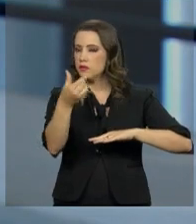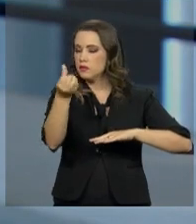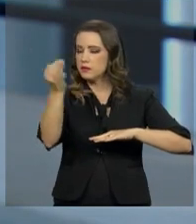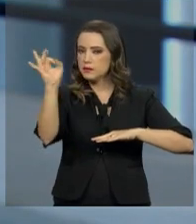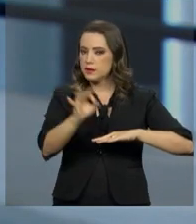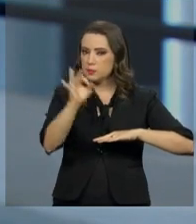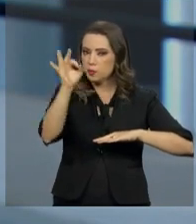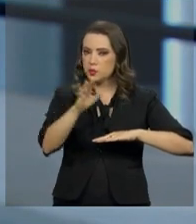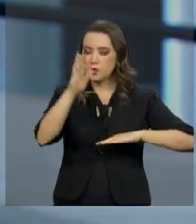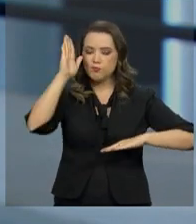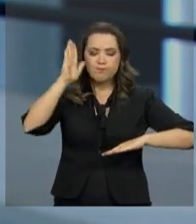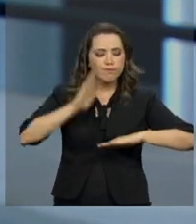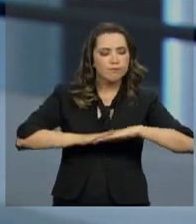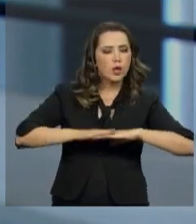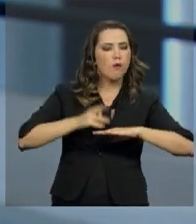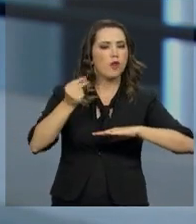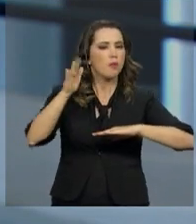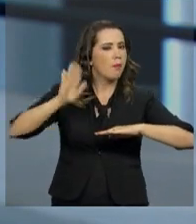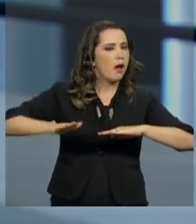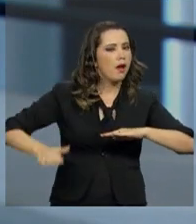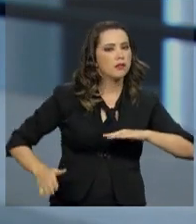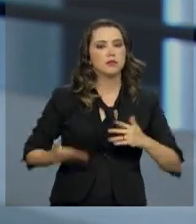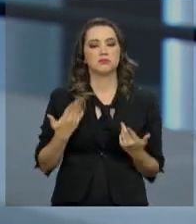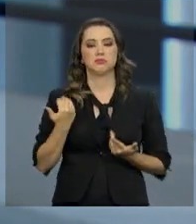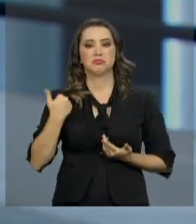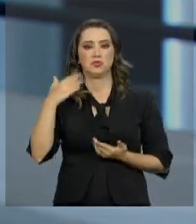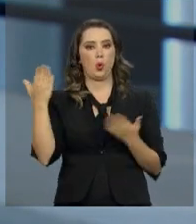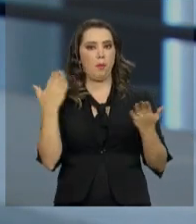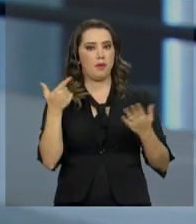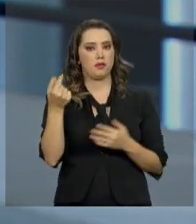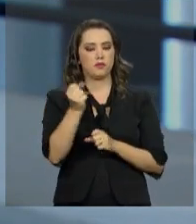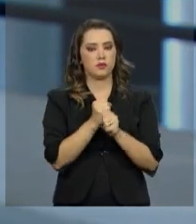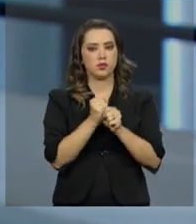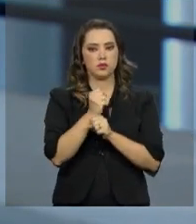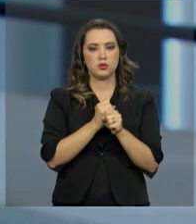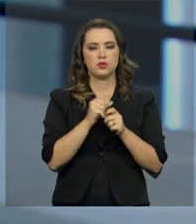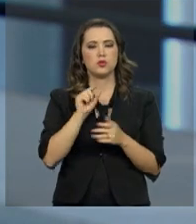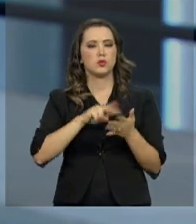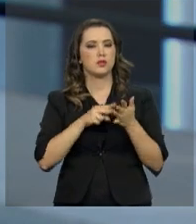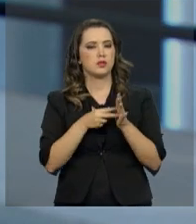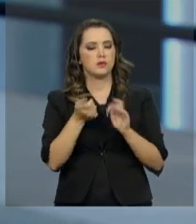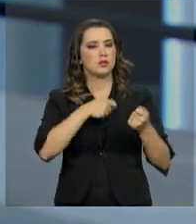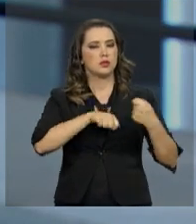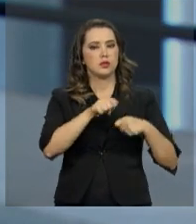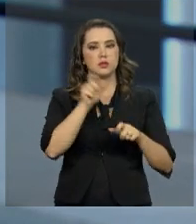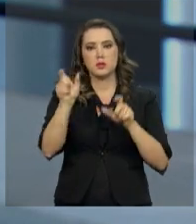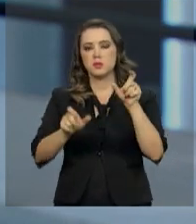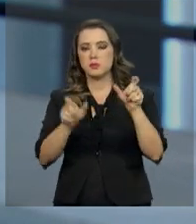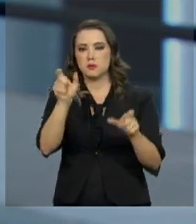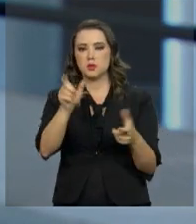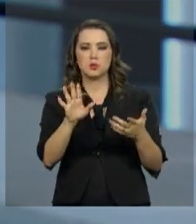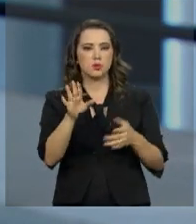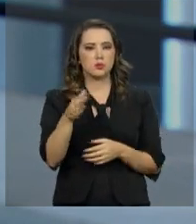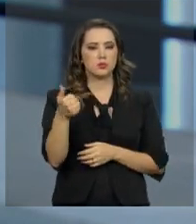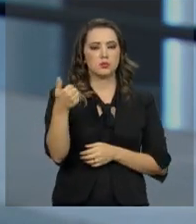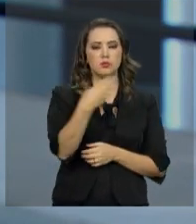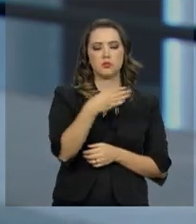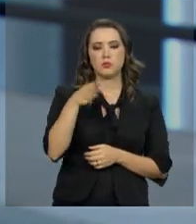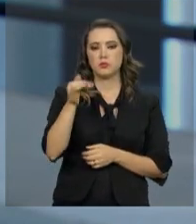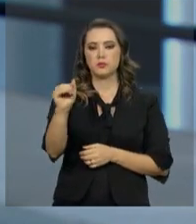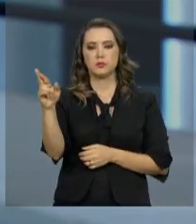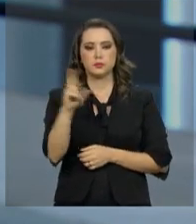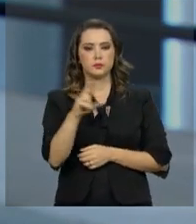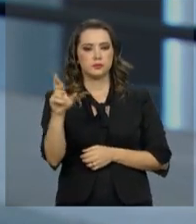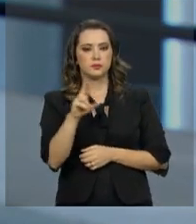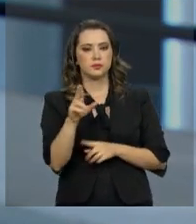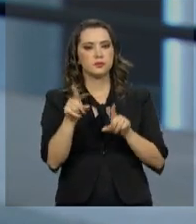Esse desconto na remuneração das novas concessões vai gerar uma economia para os consumidores de cerca de 14 bilhões